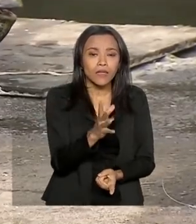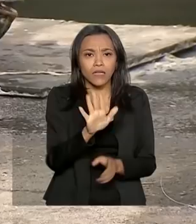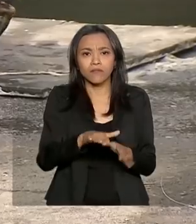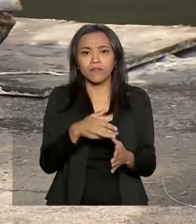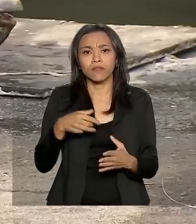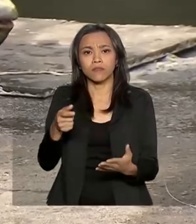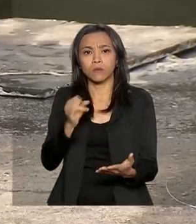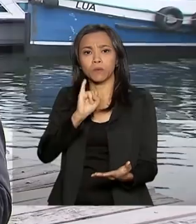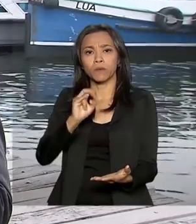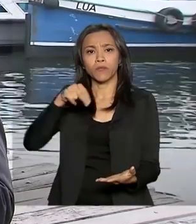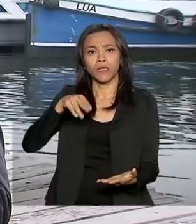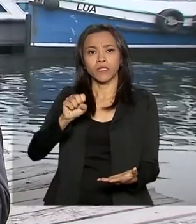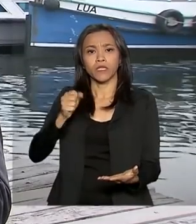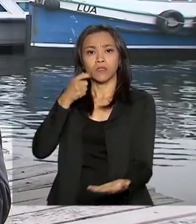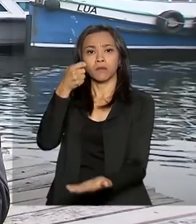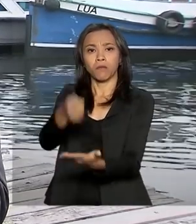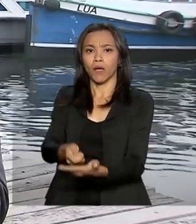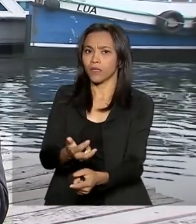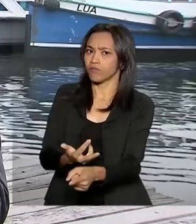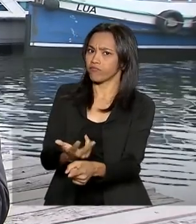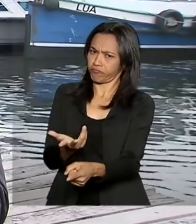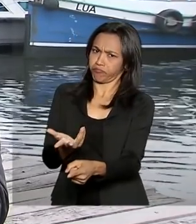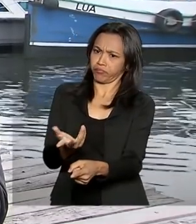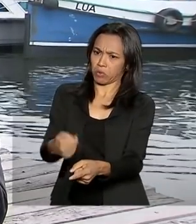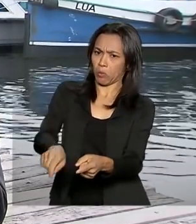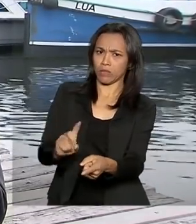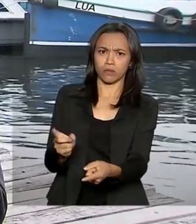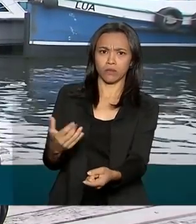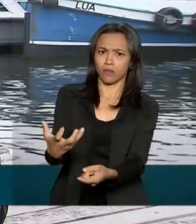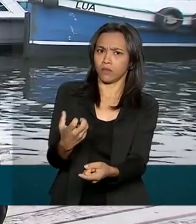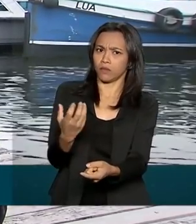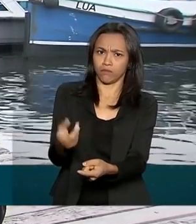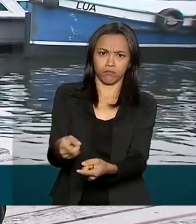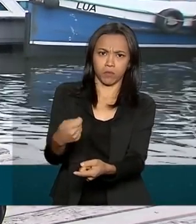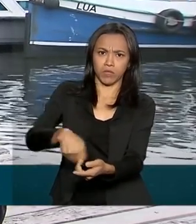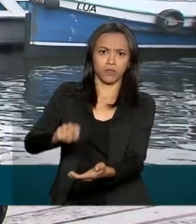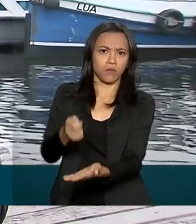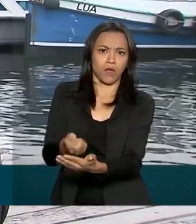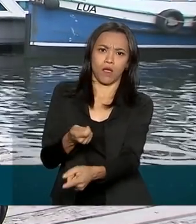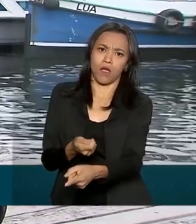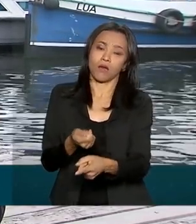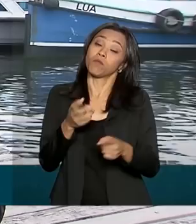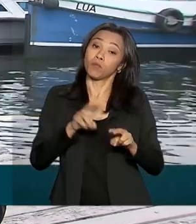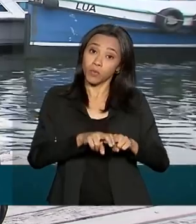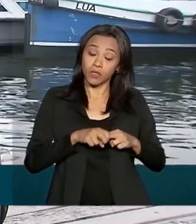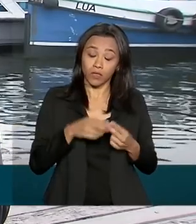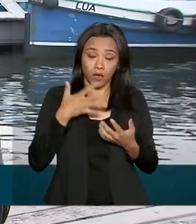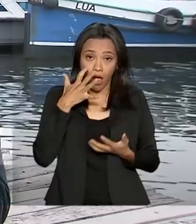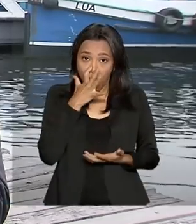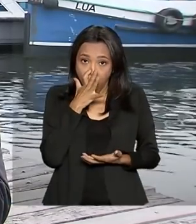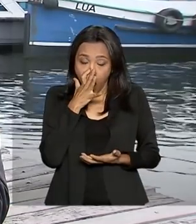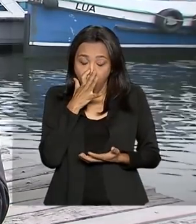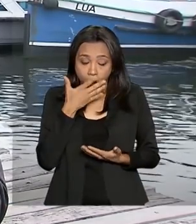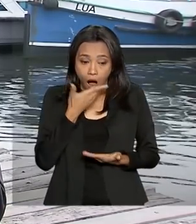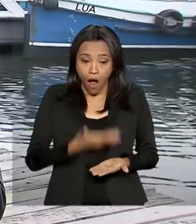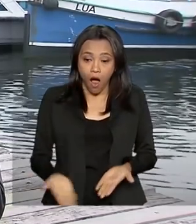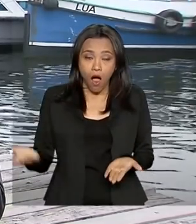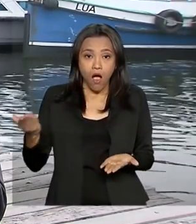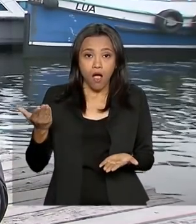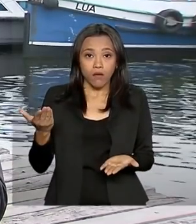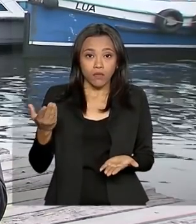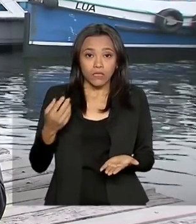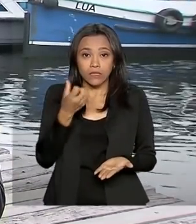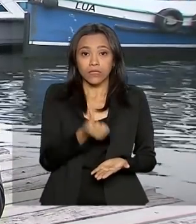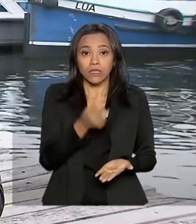indevido do benefício. A auditoria feita pelo governo federal chegou a números que impressionam. Cerca de 65%